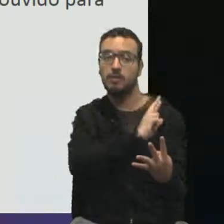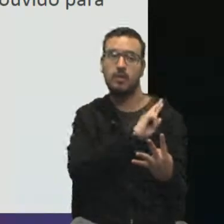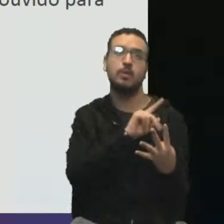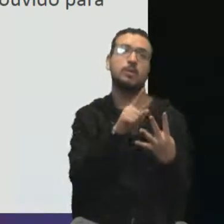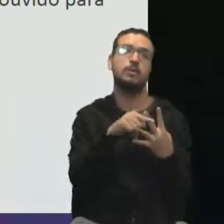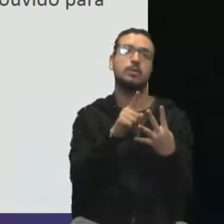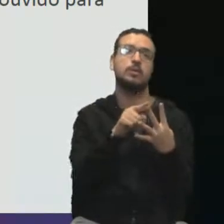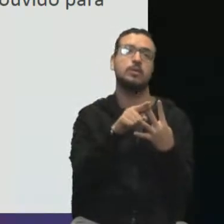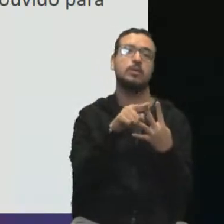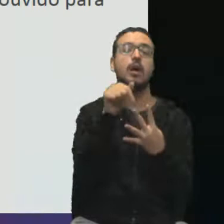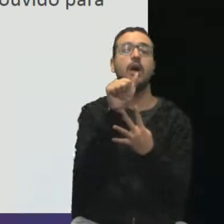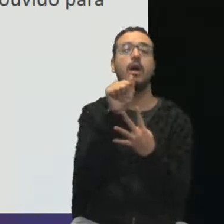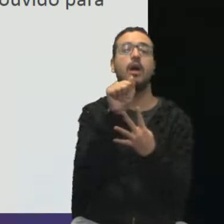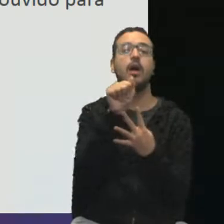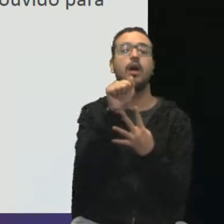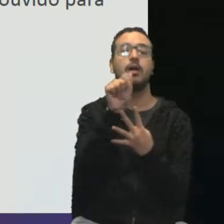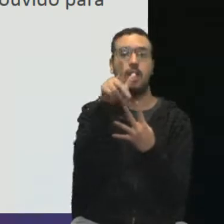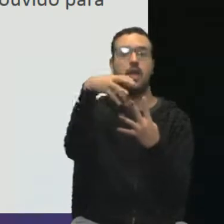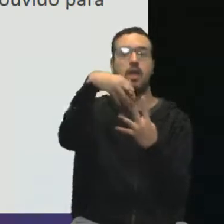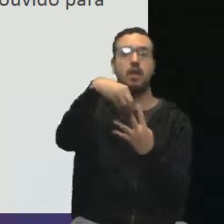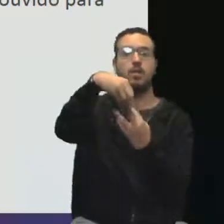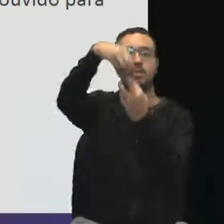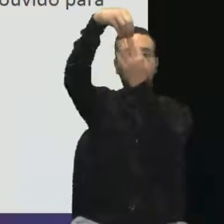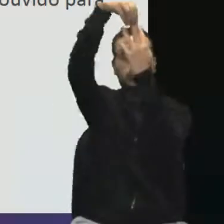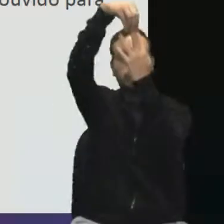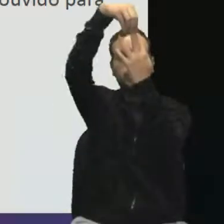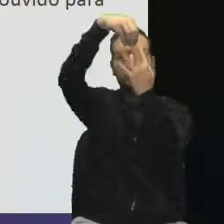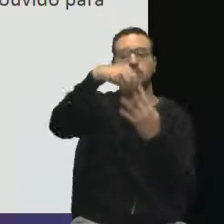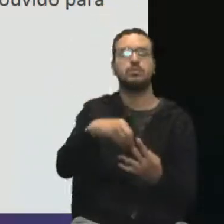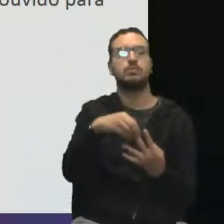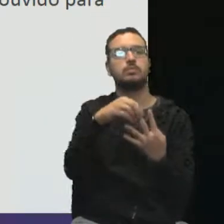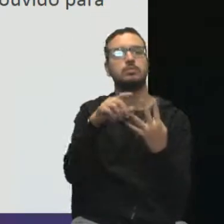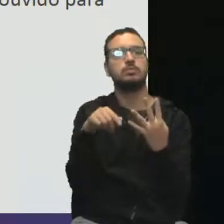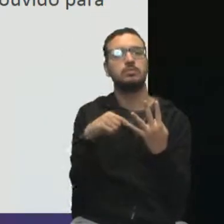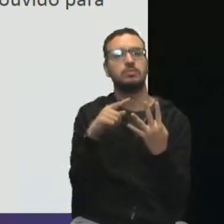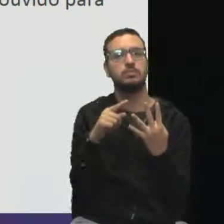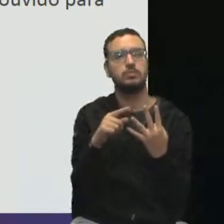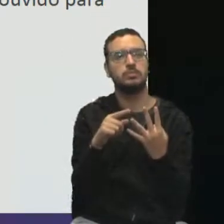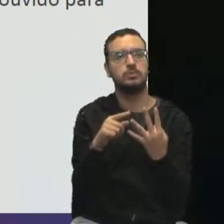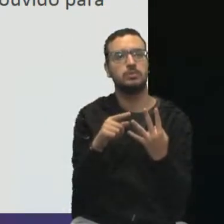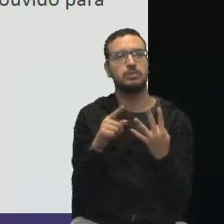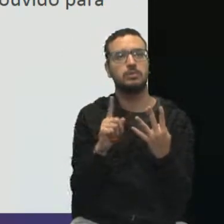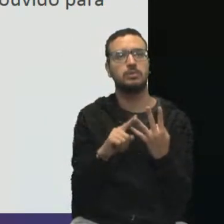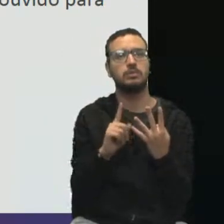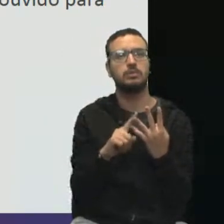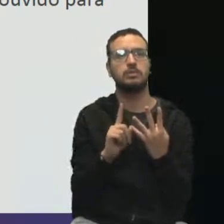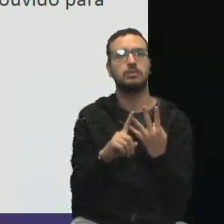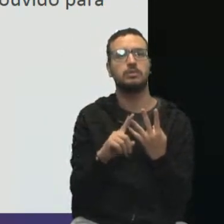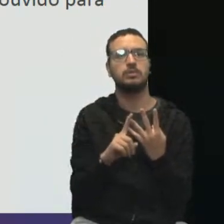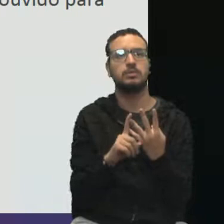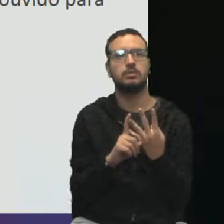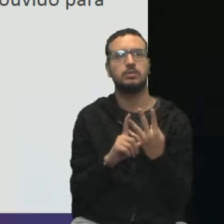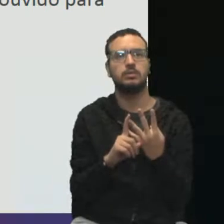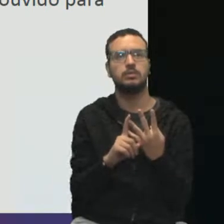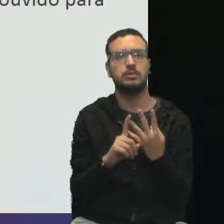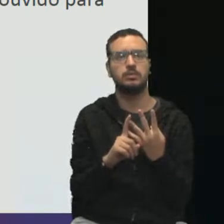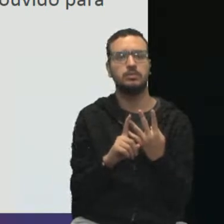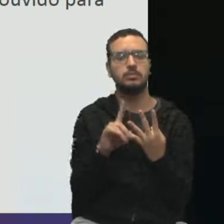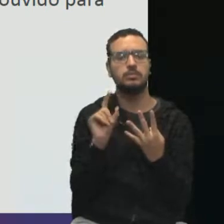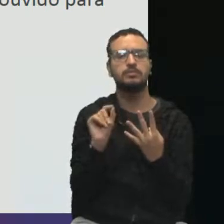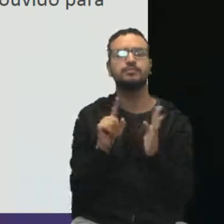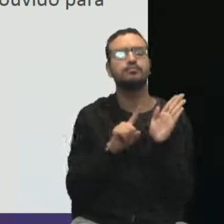Quem é a autoridade naquele projeto por aquela tarefa? Quem deve ser